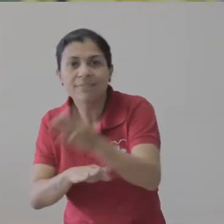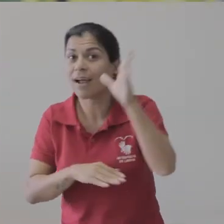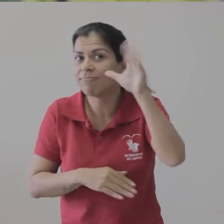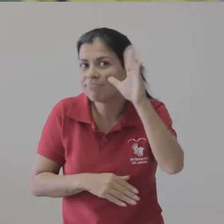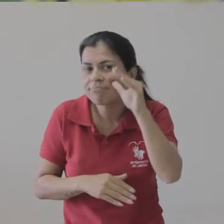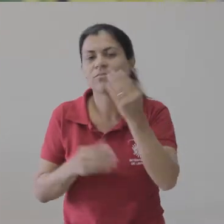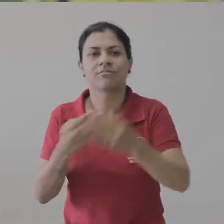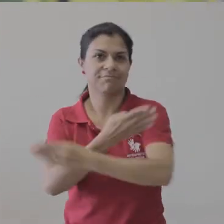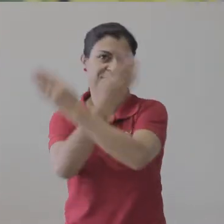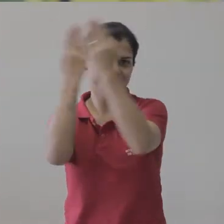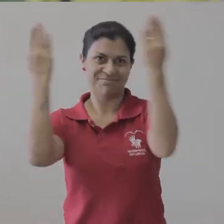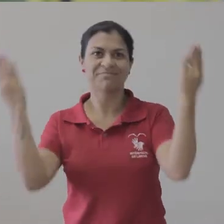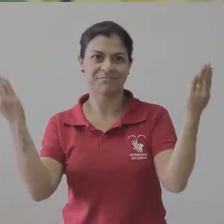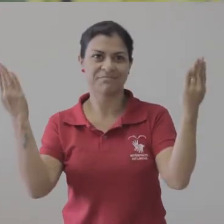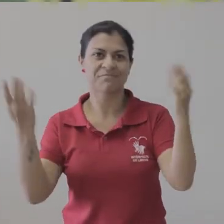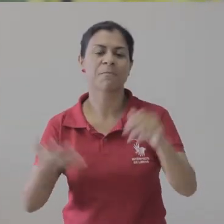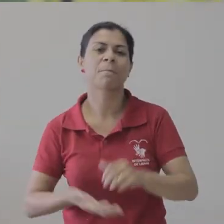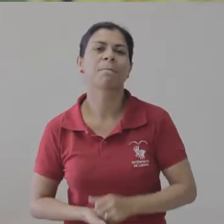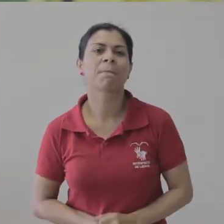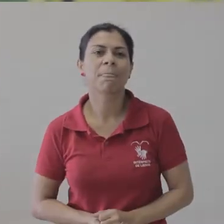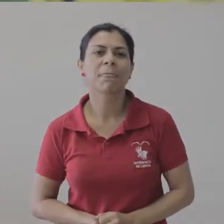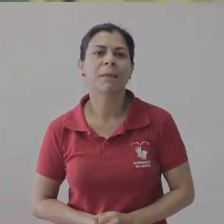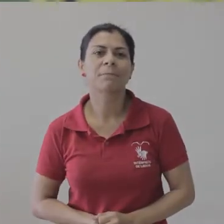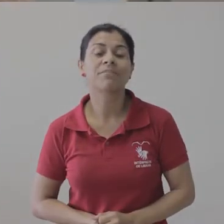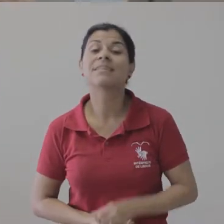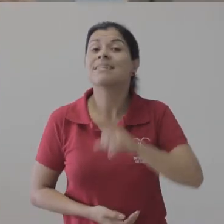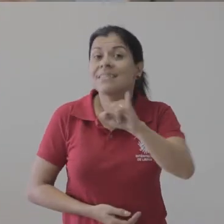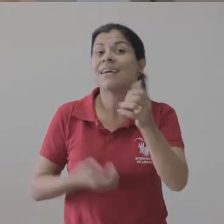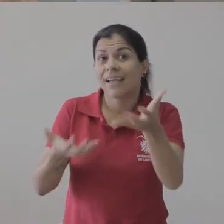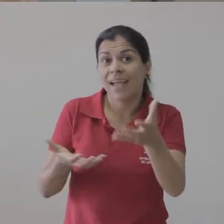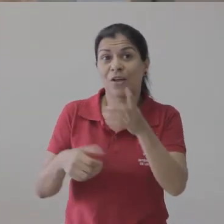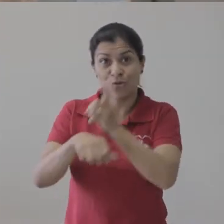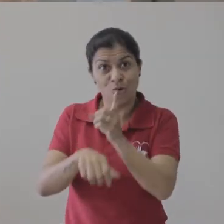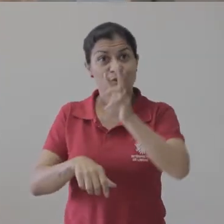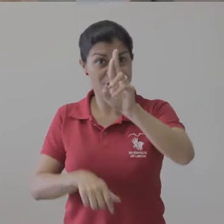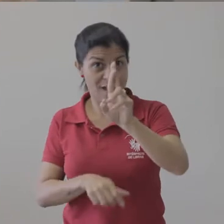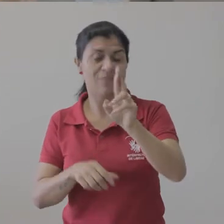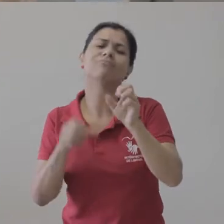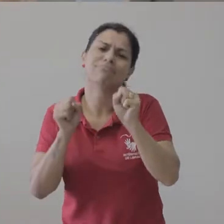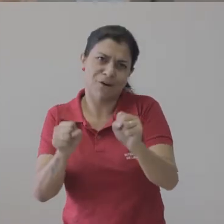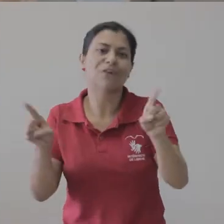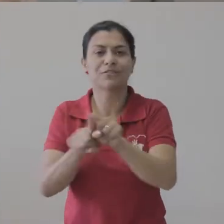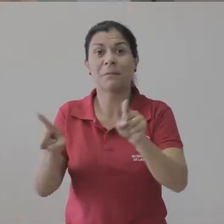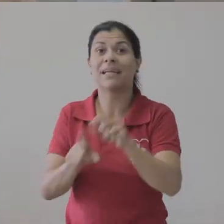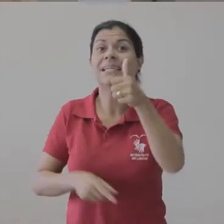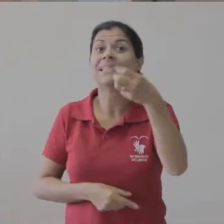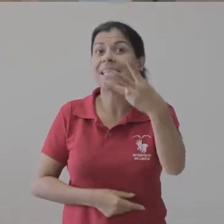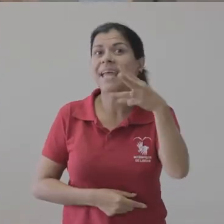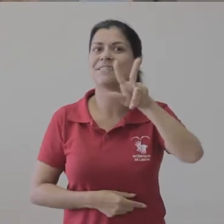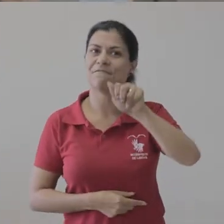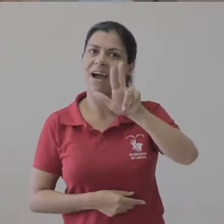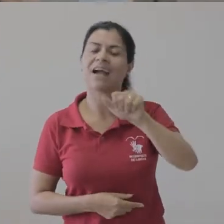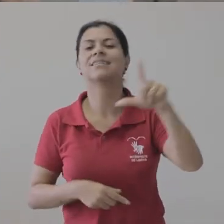ciênciascontabeis.ufis.br e matemática.ufis.br. Já para o doutorado estão disponíveis para a UFIS 13